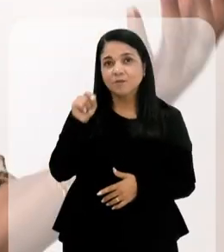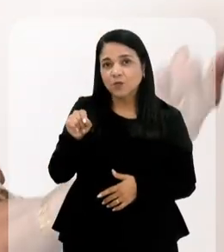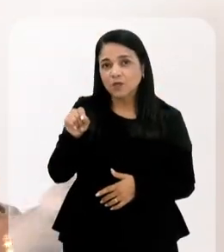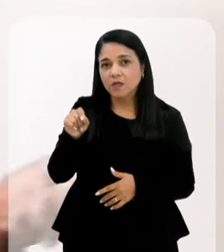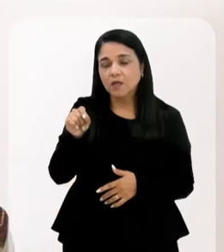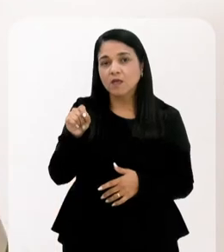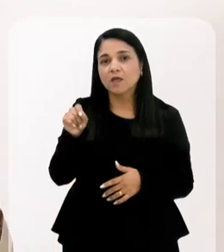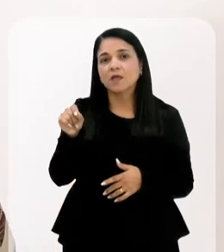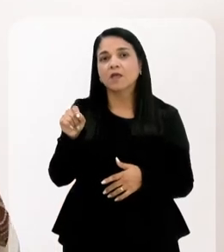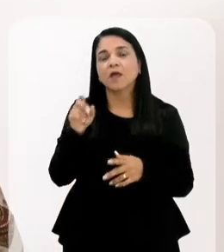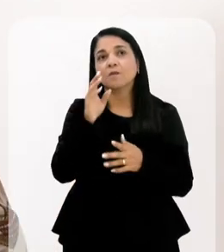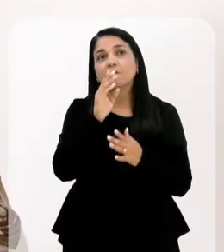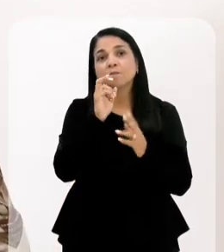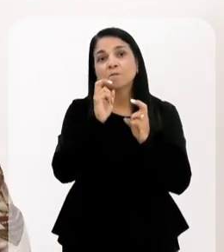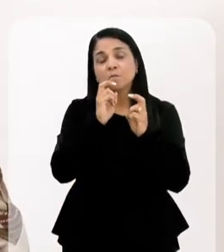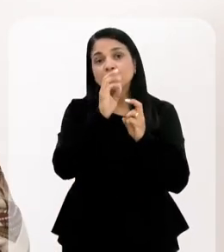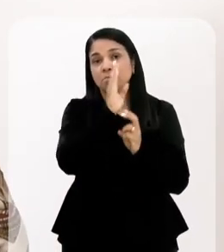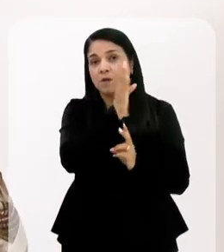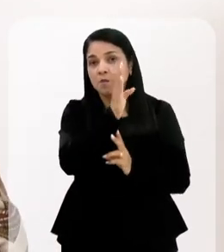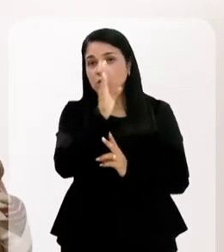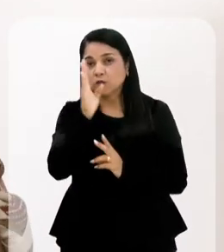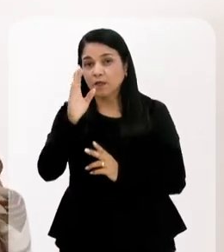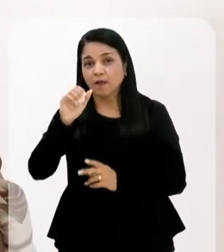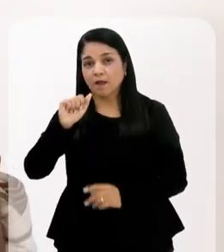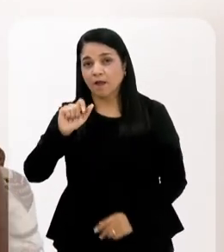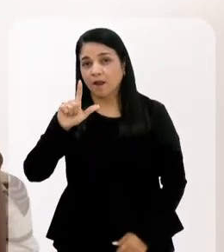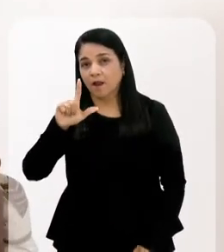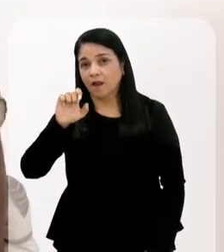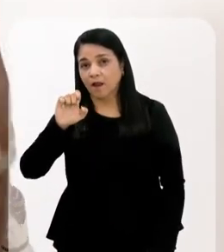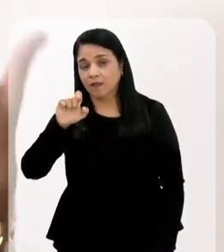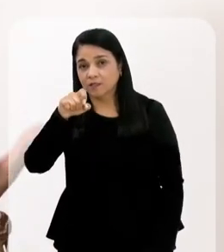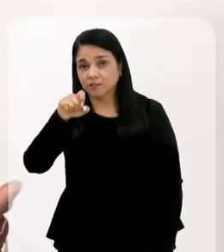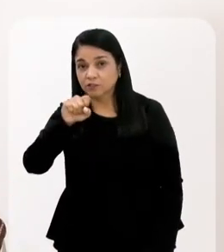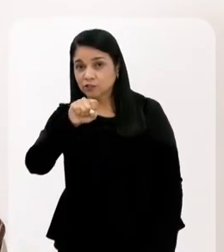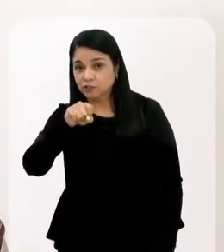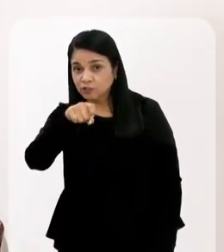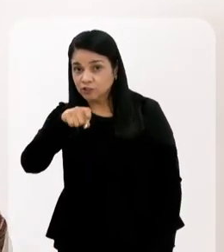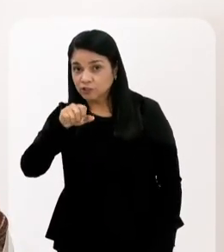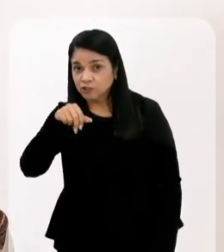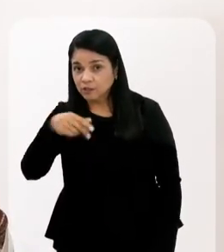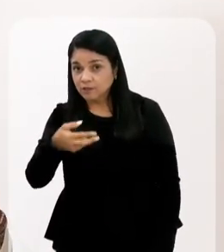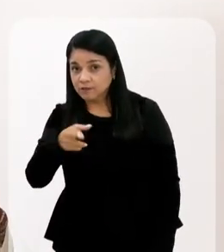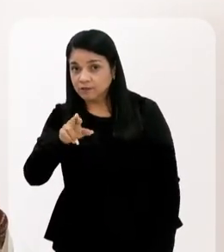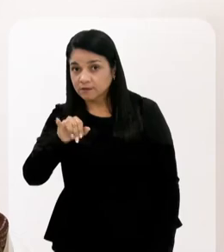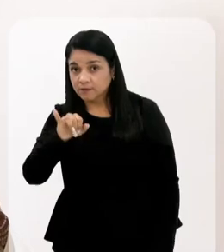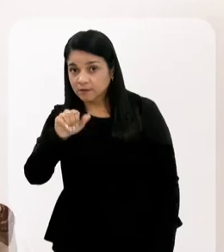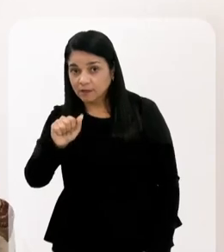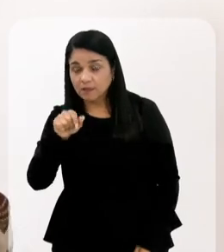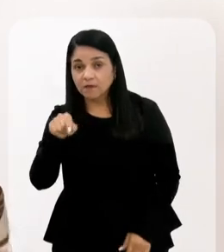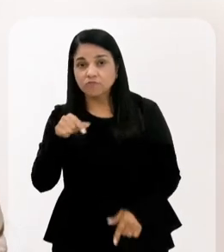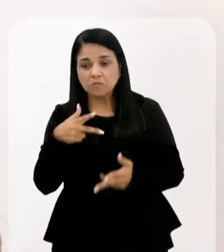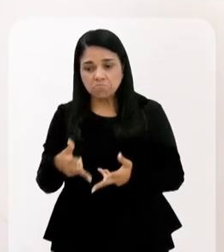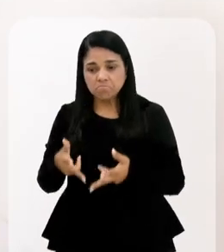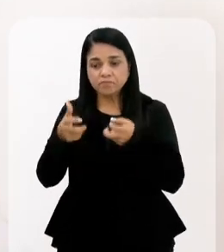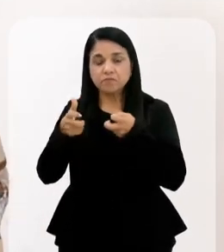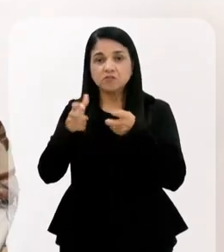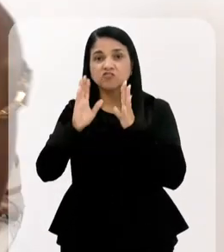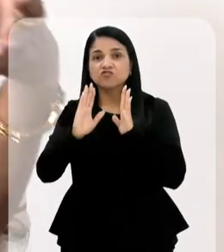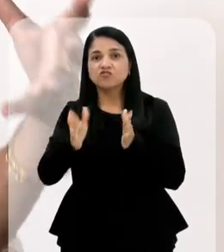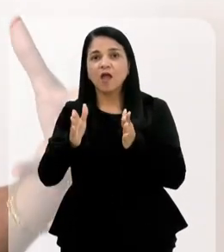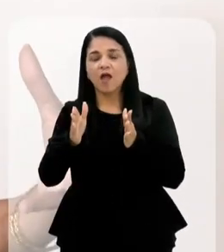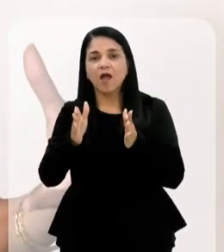maior biblioteca já tida de Alexandria e por aí você vai. E quando você vê, você